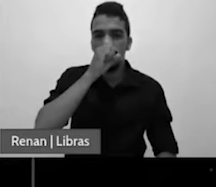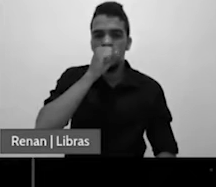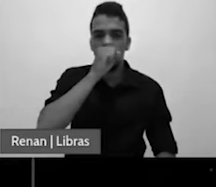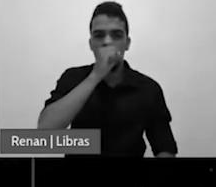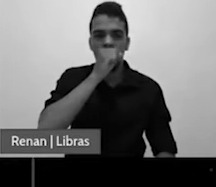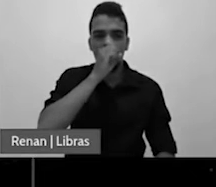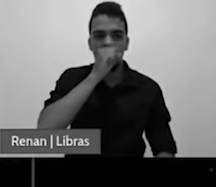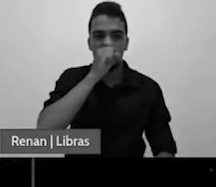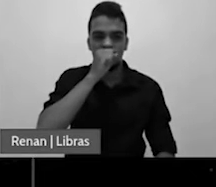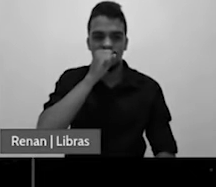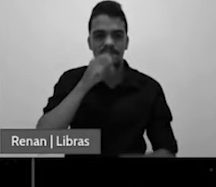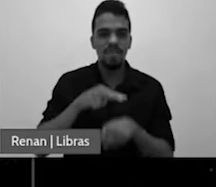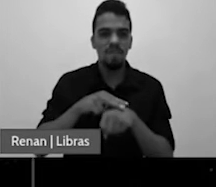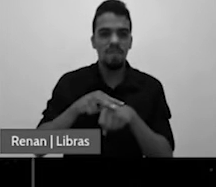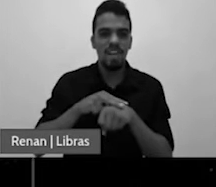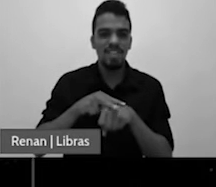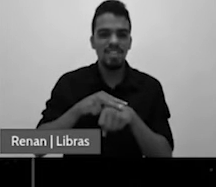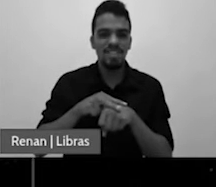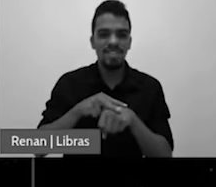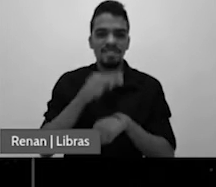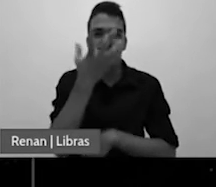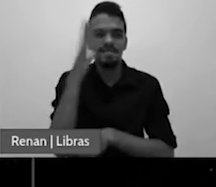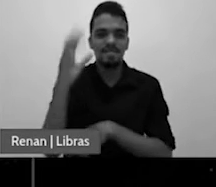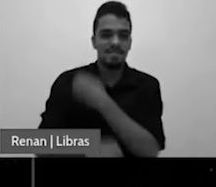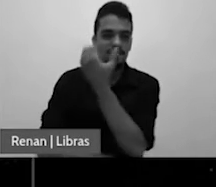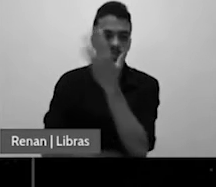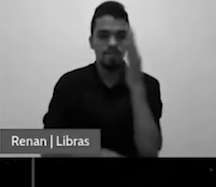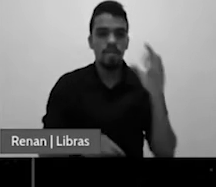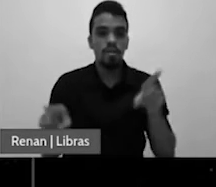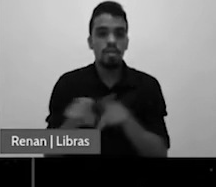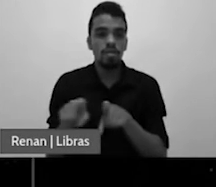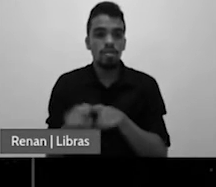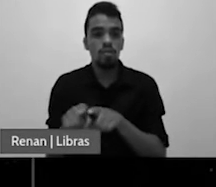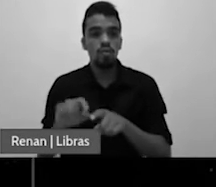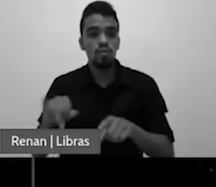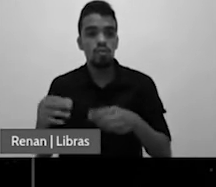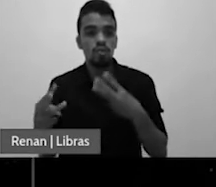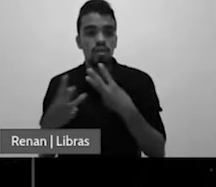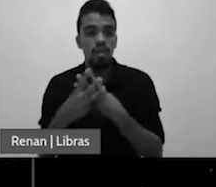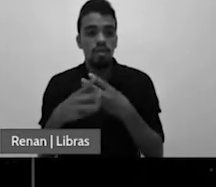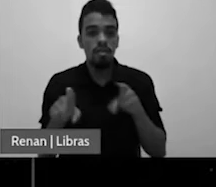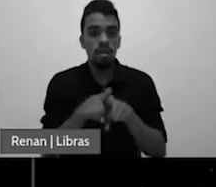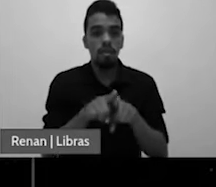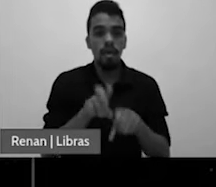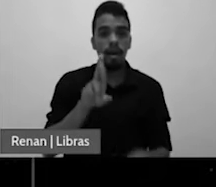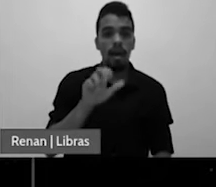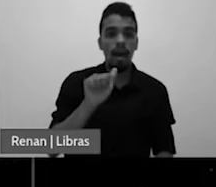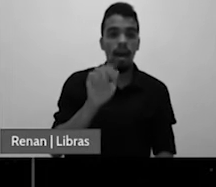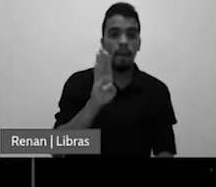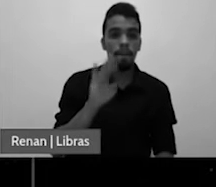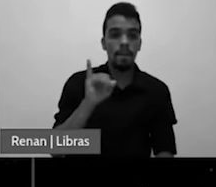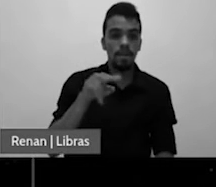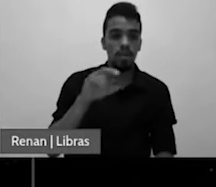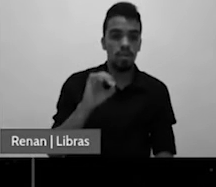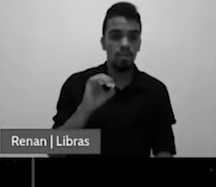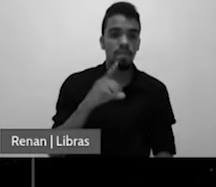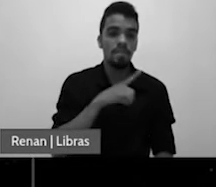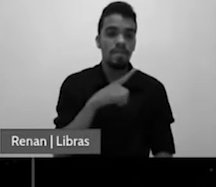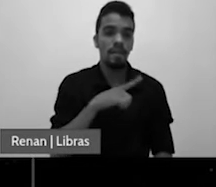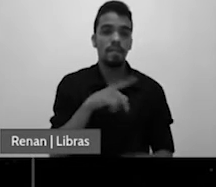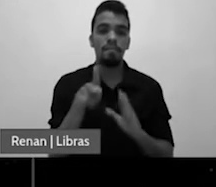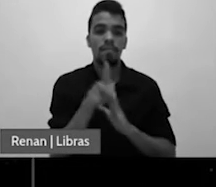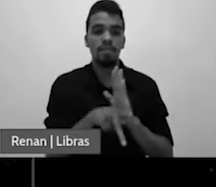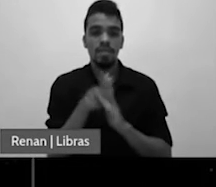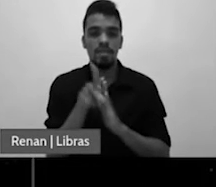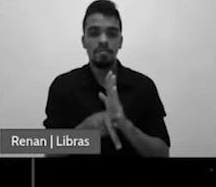judeus e rabinos estão trabalhando neste projeto eles até chegam a dizer pode ser qualquer dia